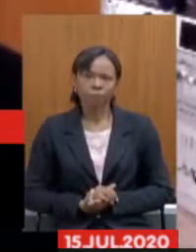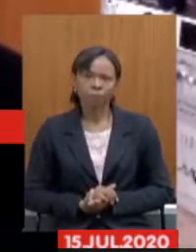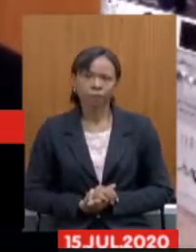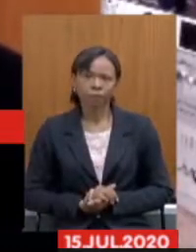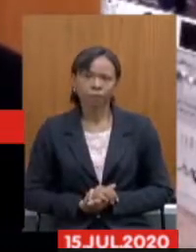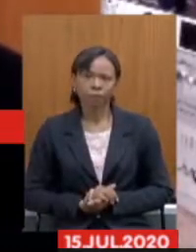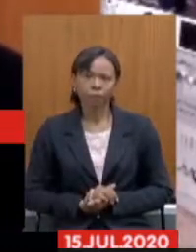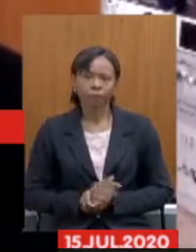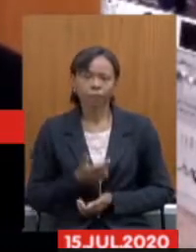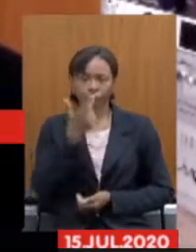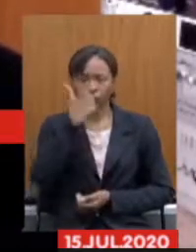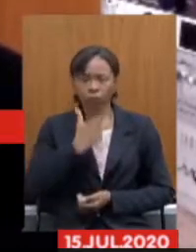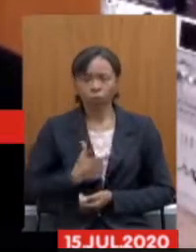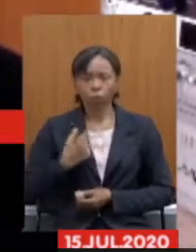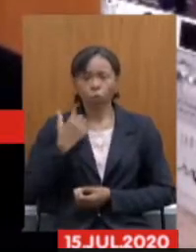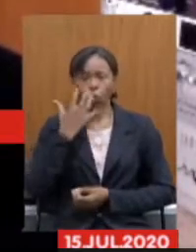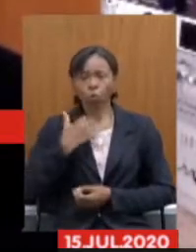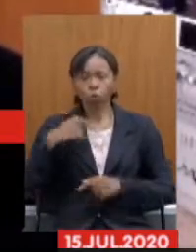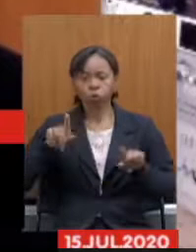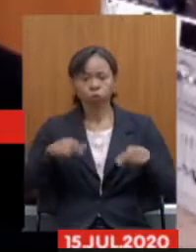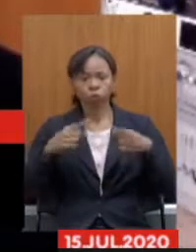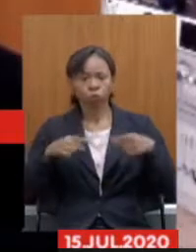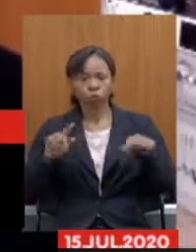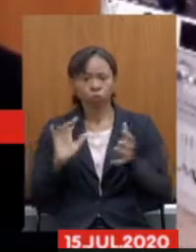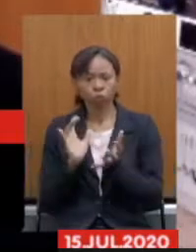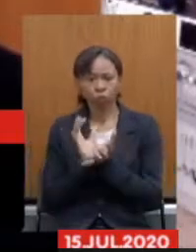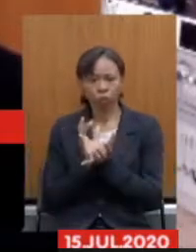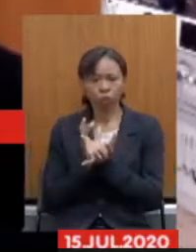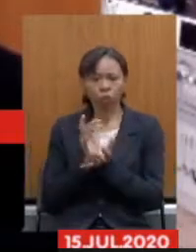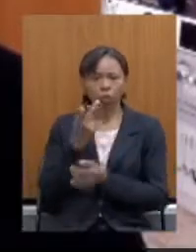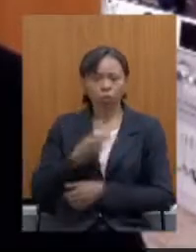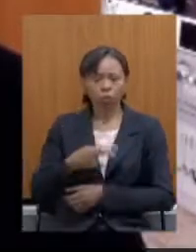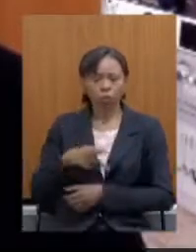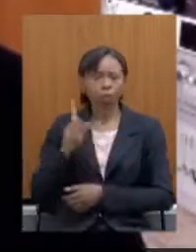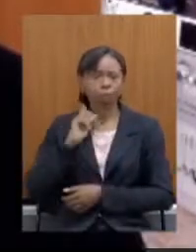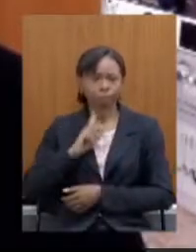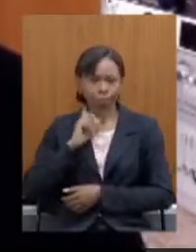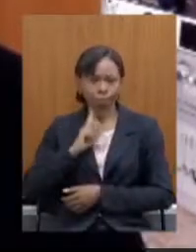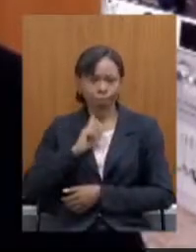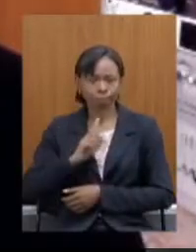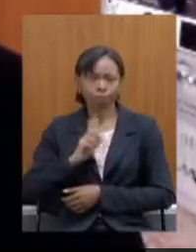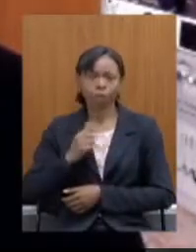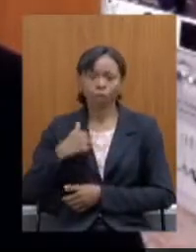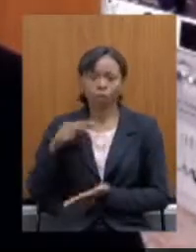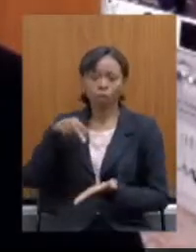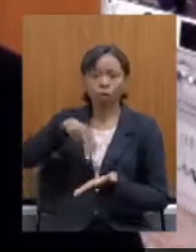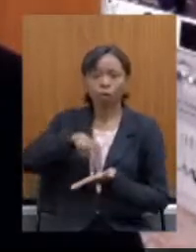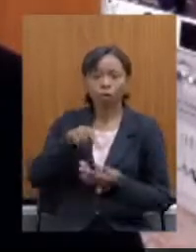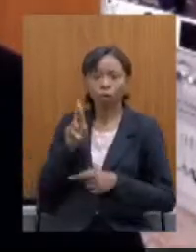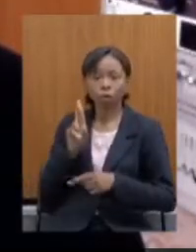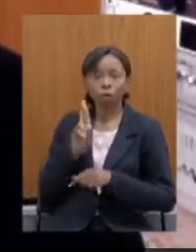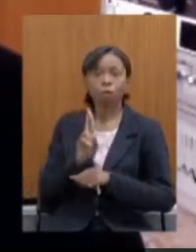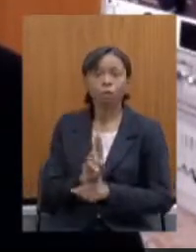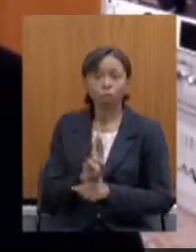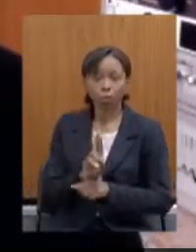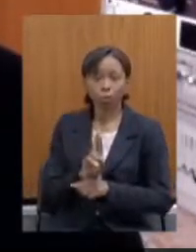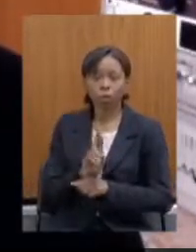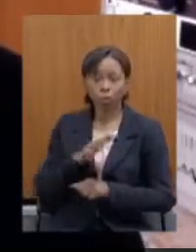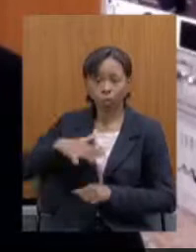eu sou músico da Orquestra Sinfônica de Minas Gerais e estou aqui como representante desses músicos